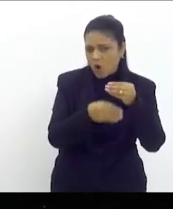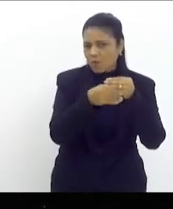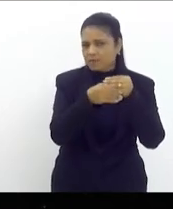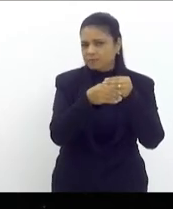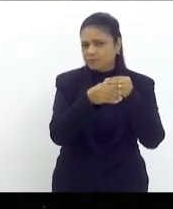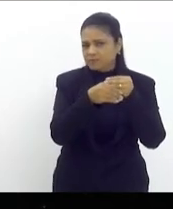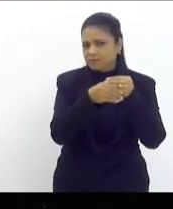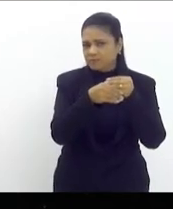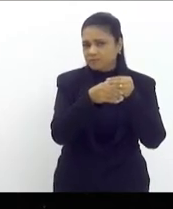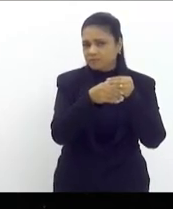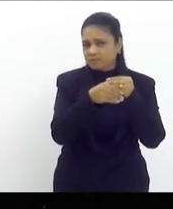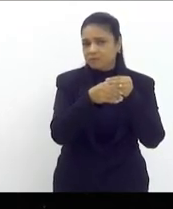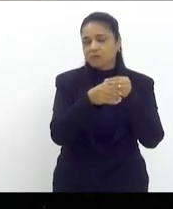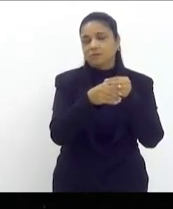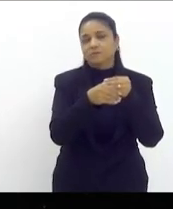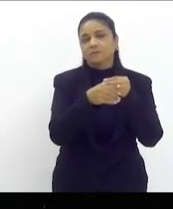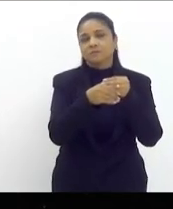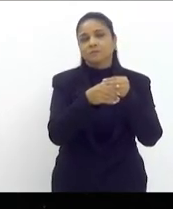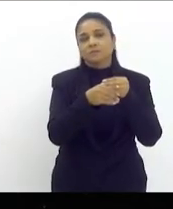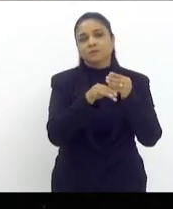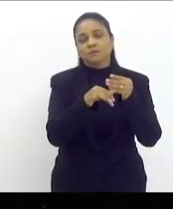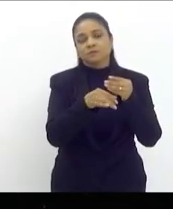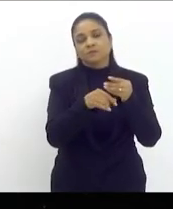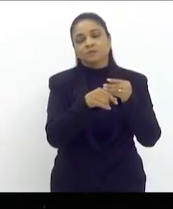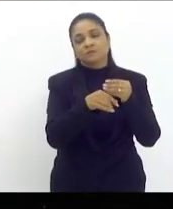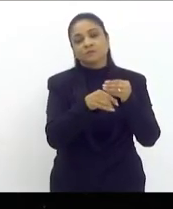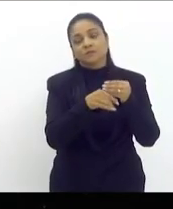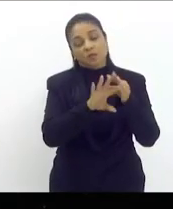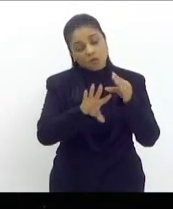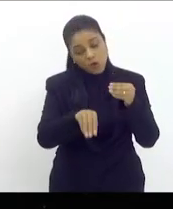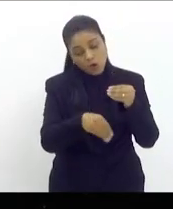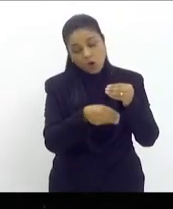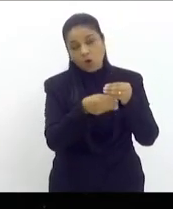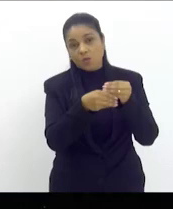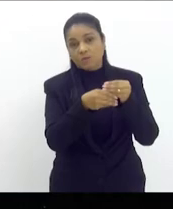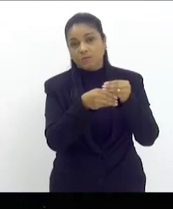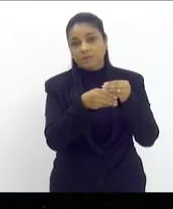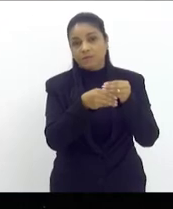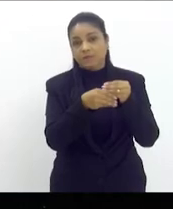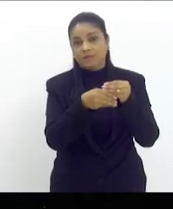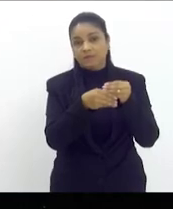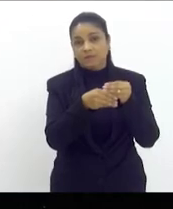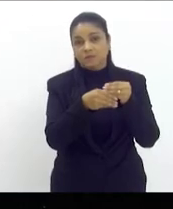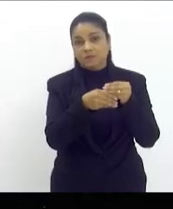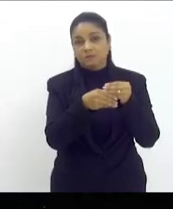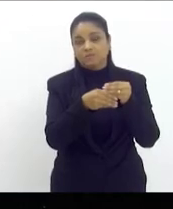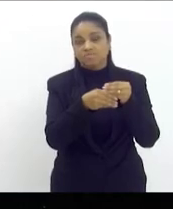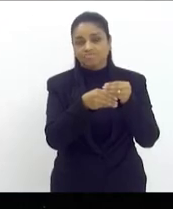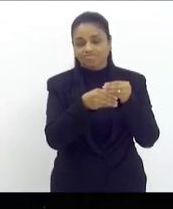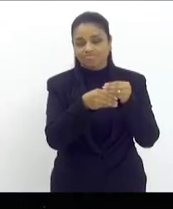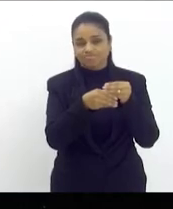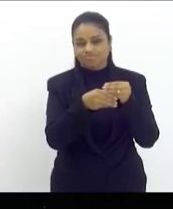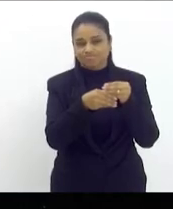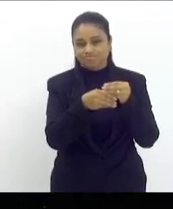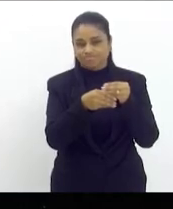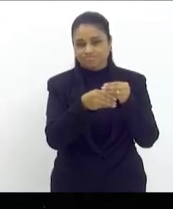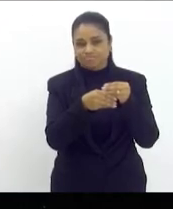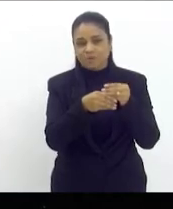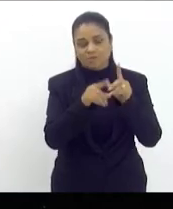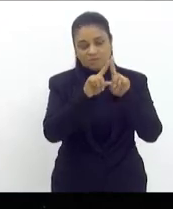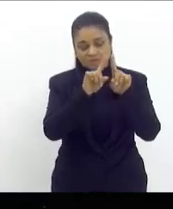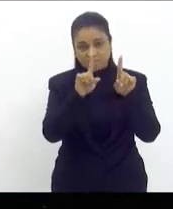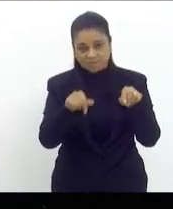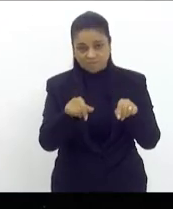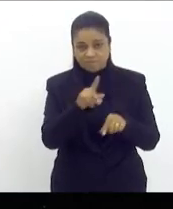o decreto perdão ele apenas dispõe de uma complementação variável que será adicionada aos servidores